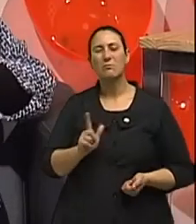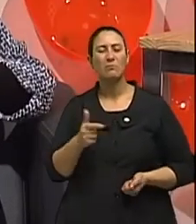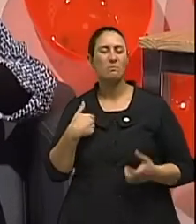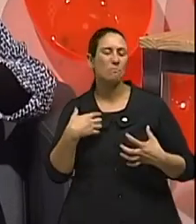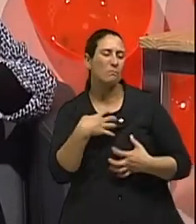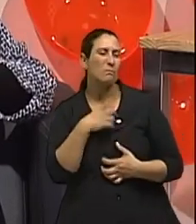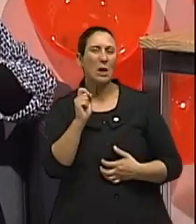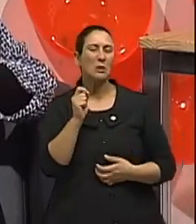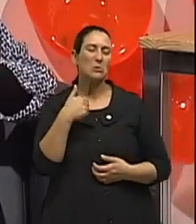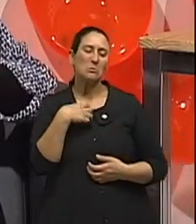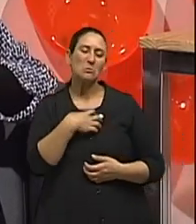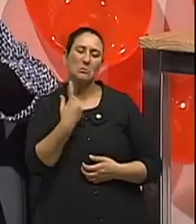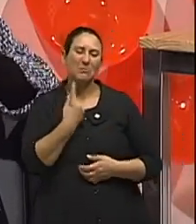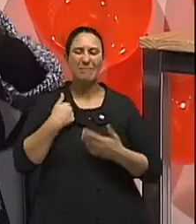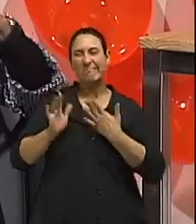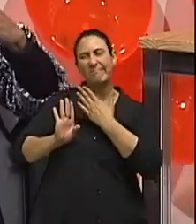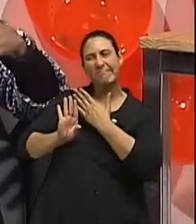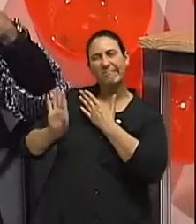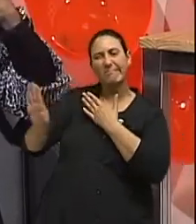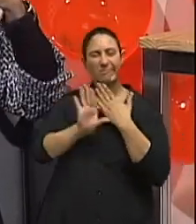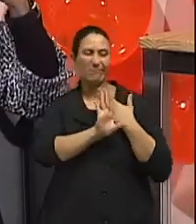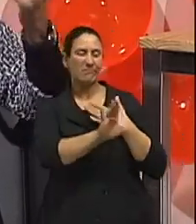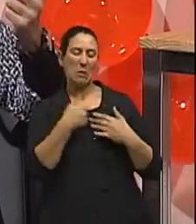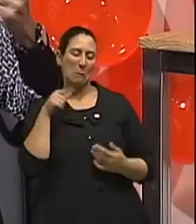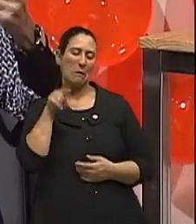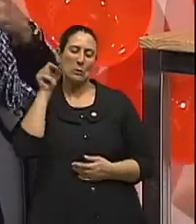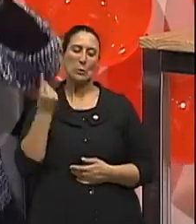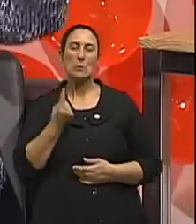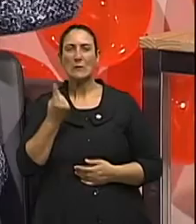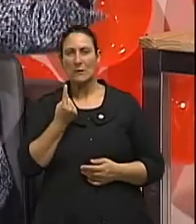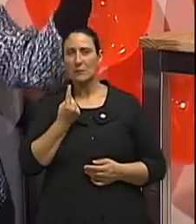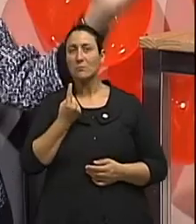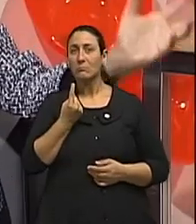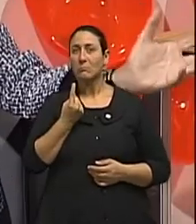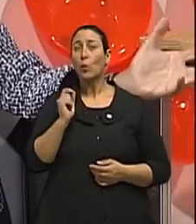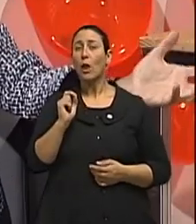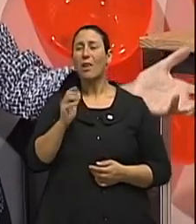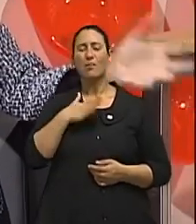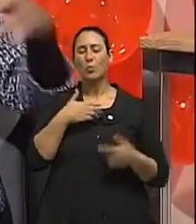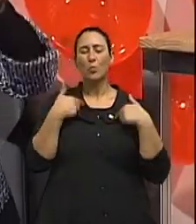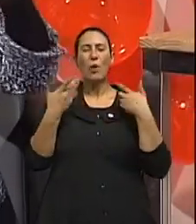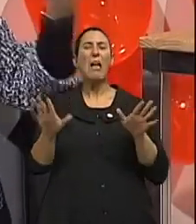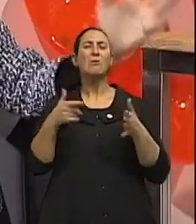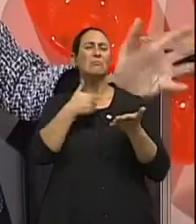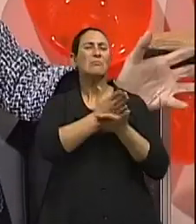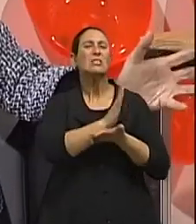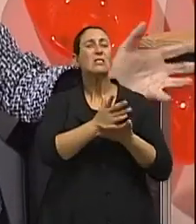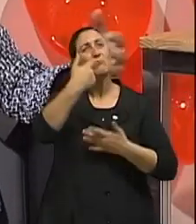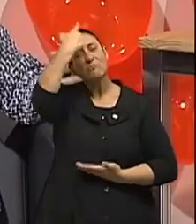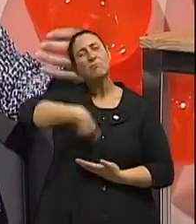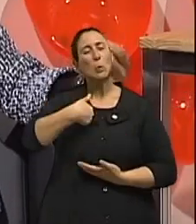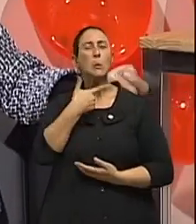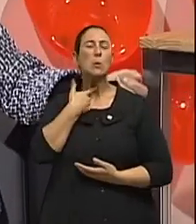ele vai se tornando mais solitário. E isso faz com que o seu desconforto fique exacerbado, fique maior.